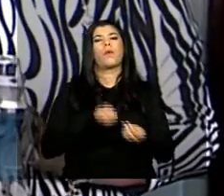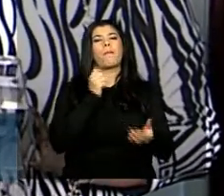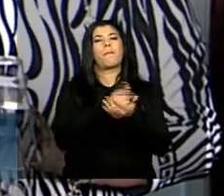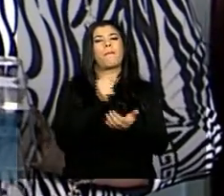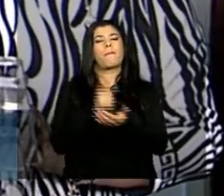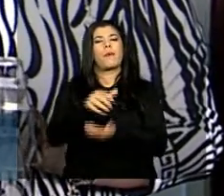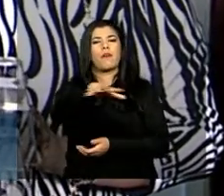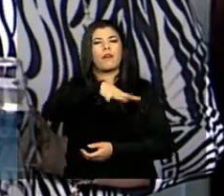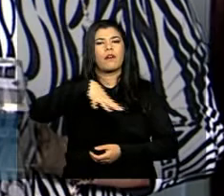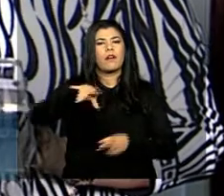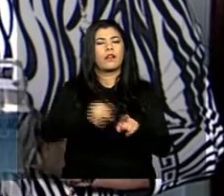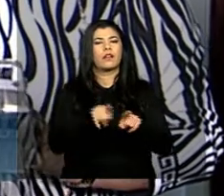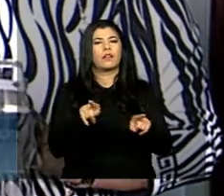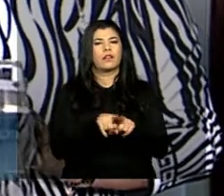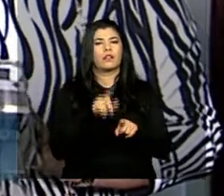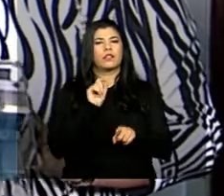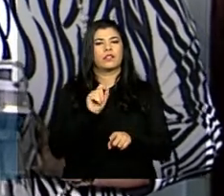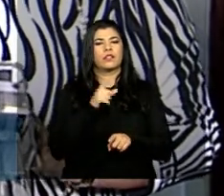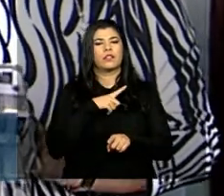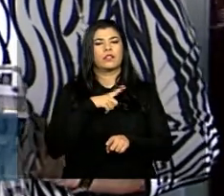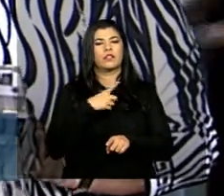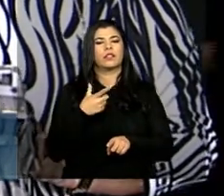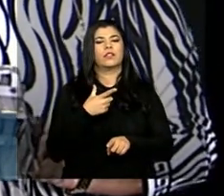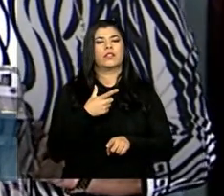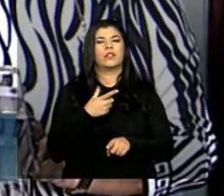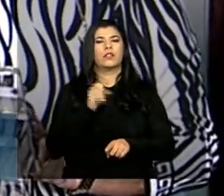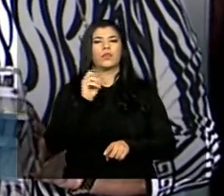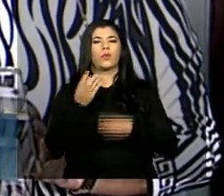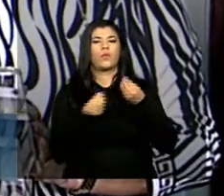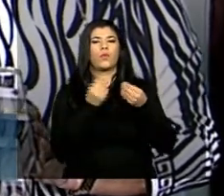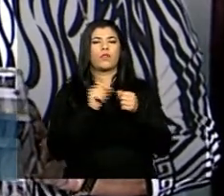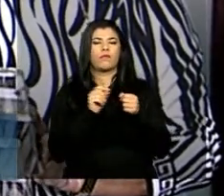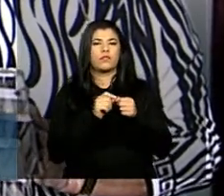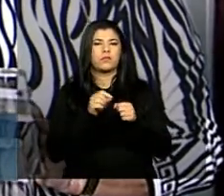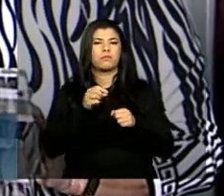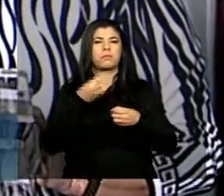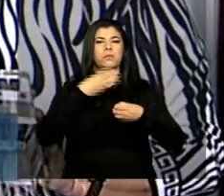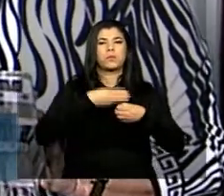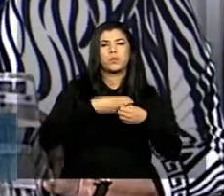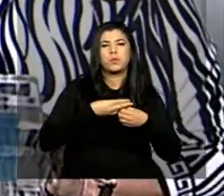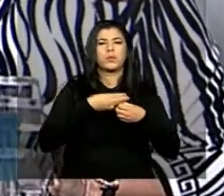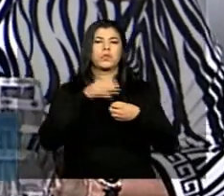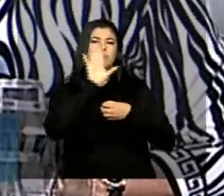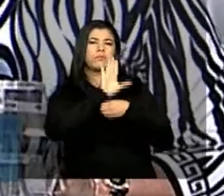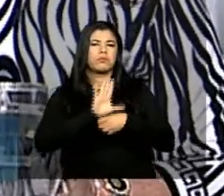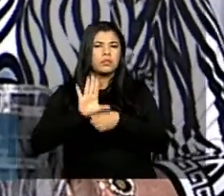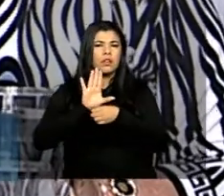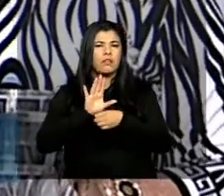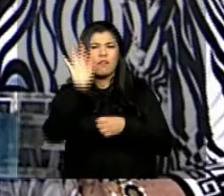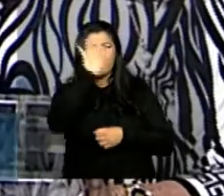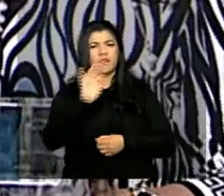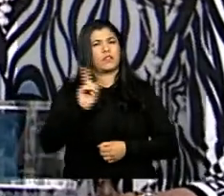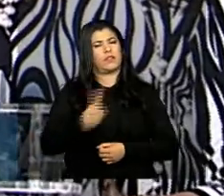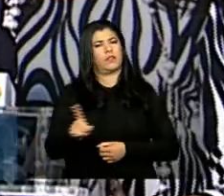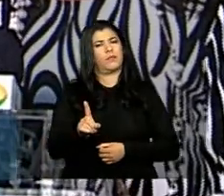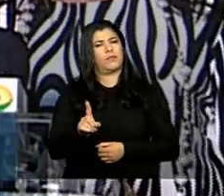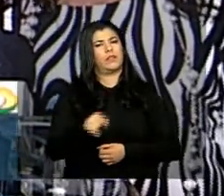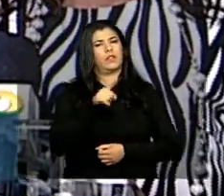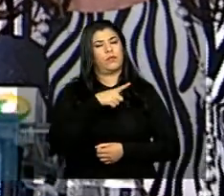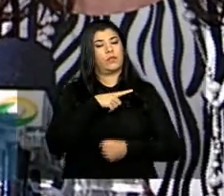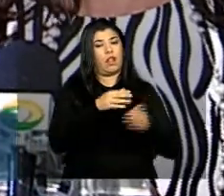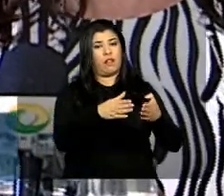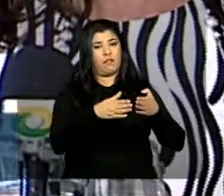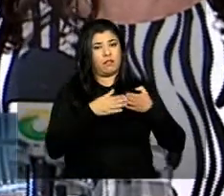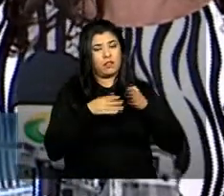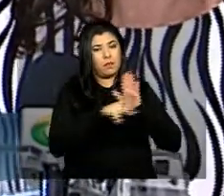são tipicamente de licenciamento competência estadual ou municipal não é competência federal o IBAMA não licencia a propriedade